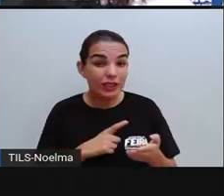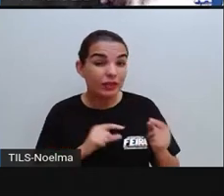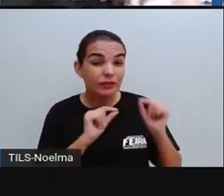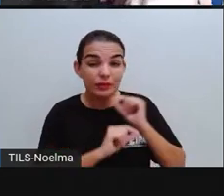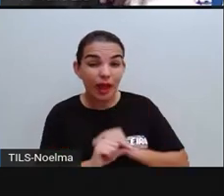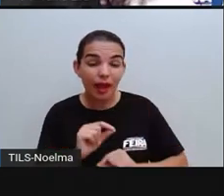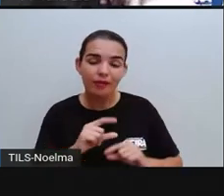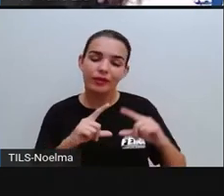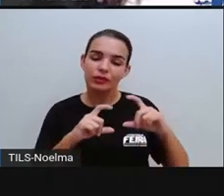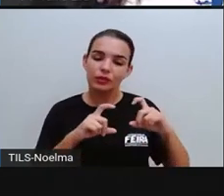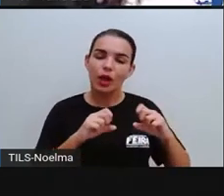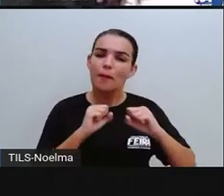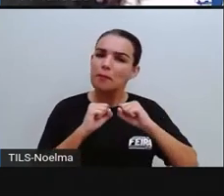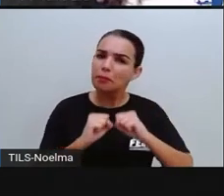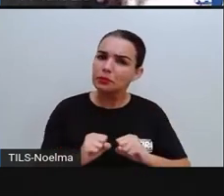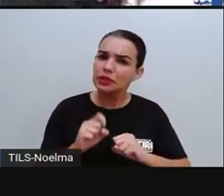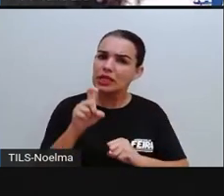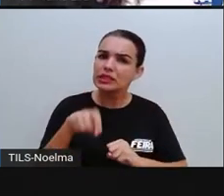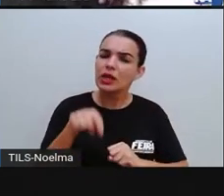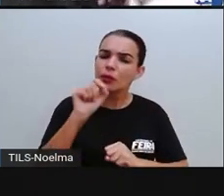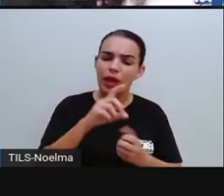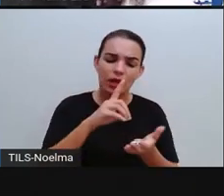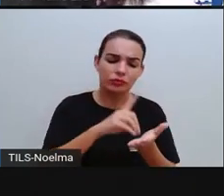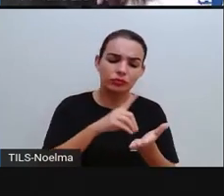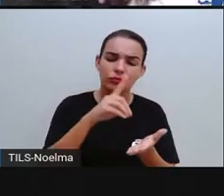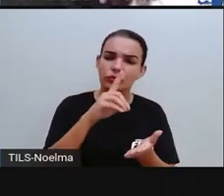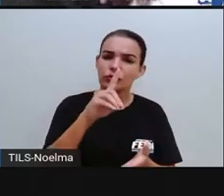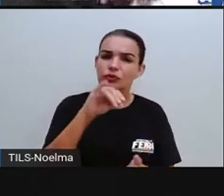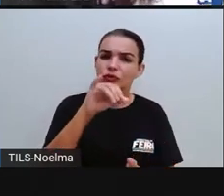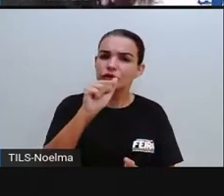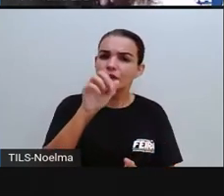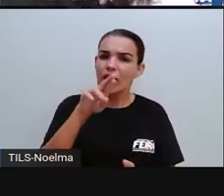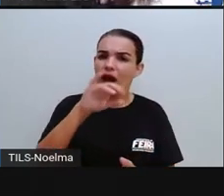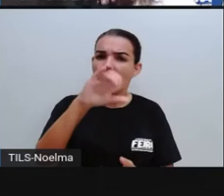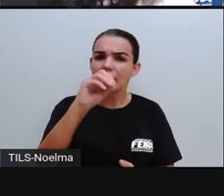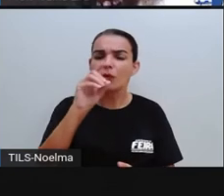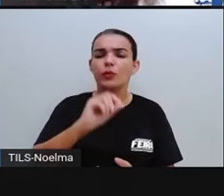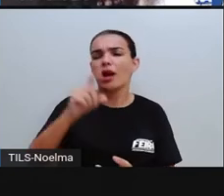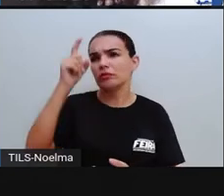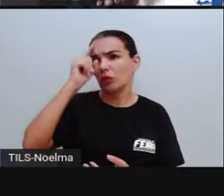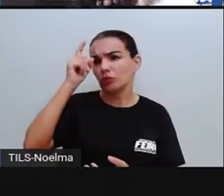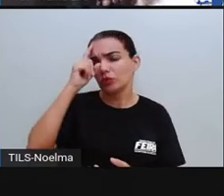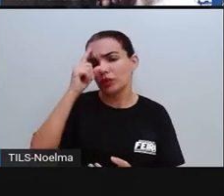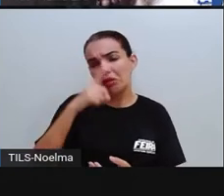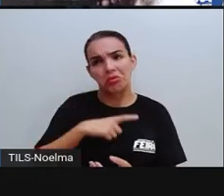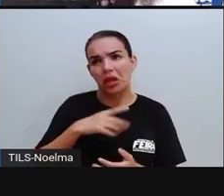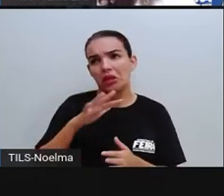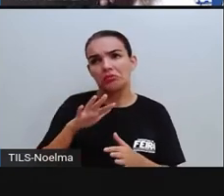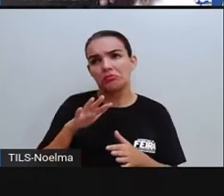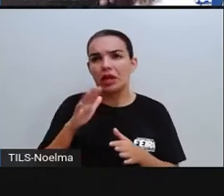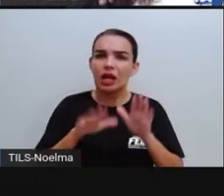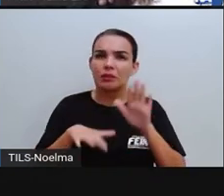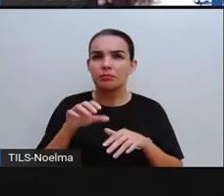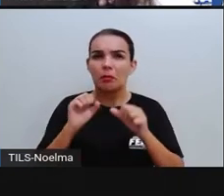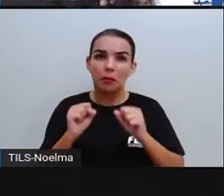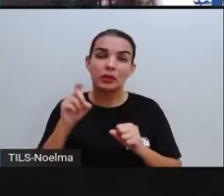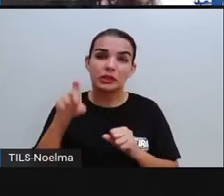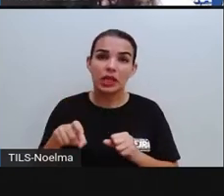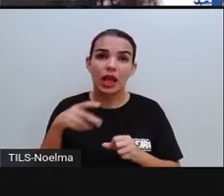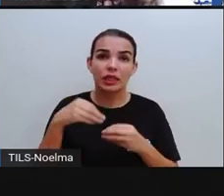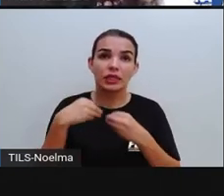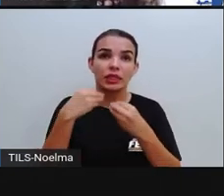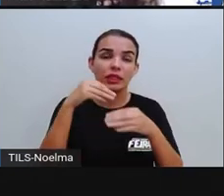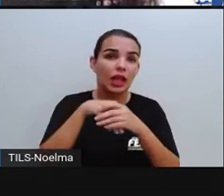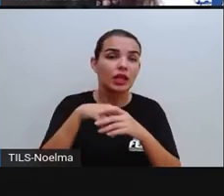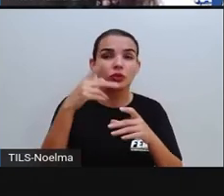mas poderia ser um diário, de repente, na sua família, tem o diário de alguém, né, que escreveu